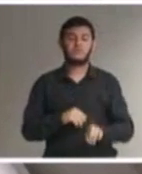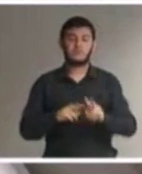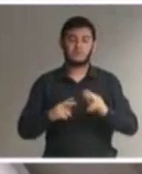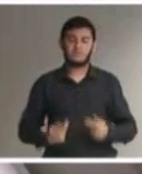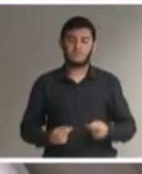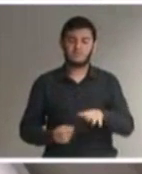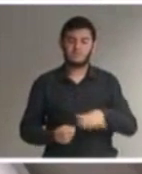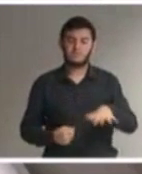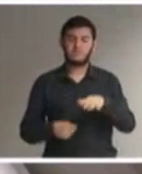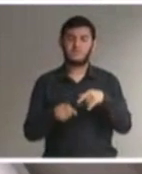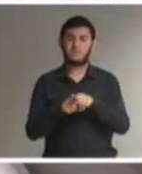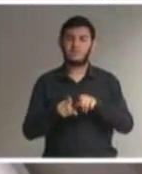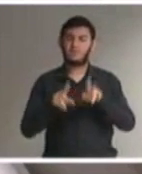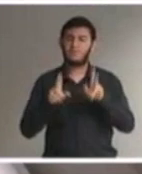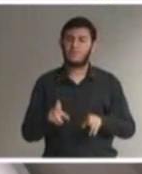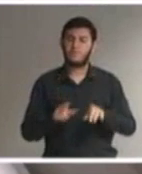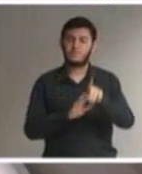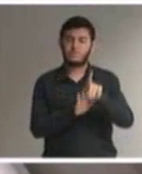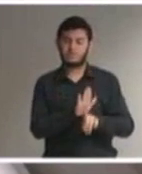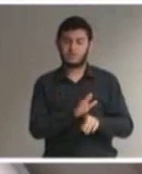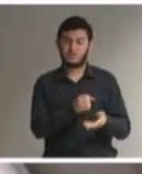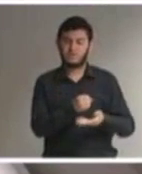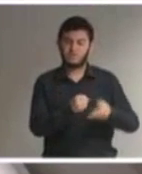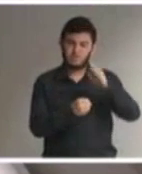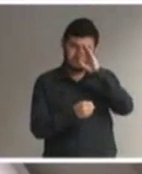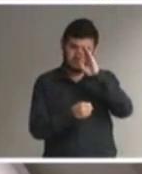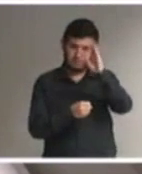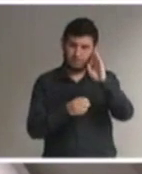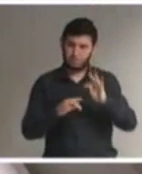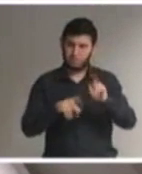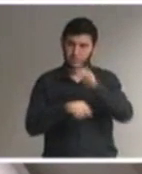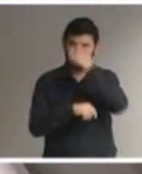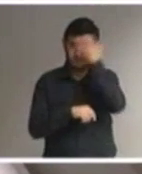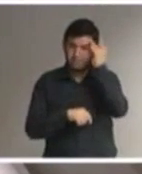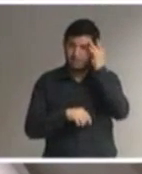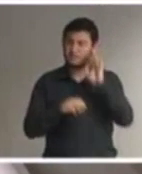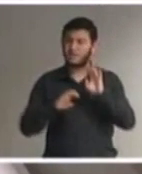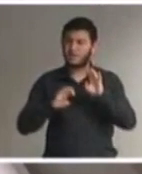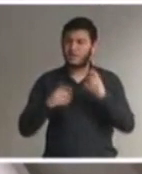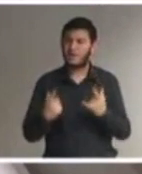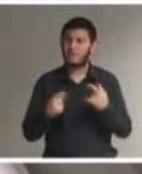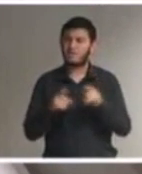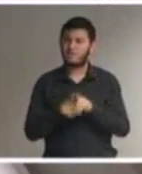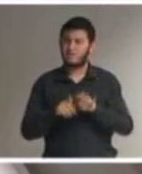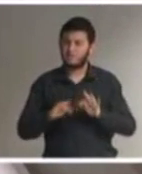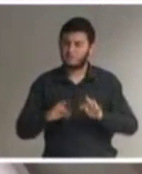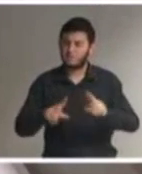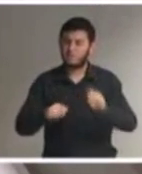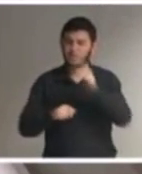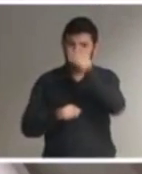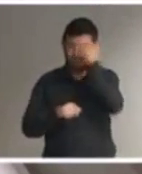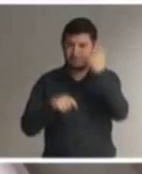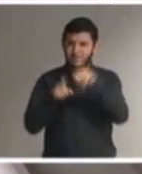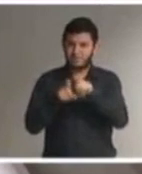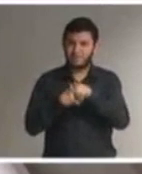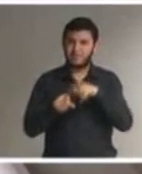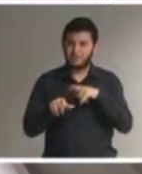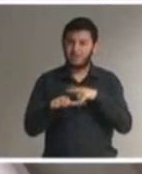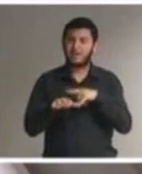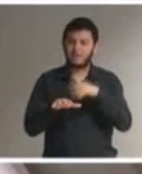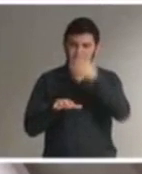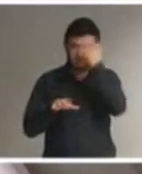fundamental de todas as pessoas. E claro, o termo todas as pessoas abrange as pessoas com deficiência.